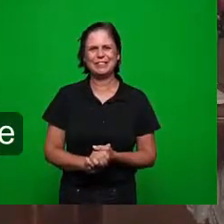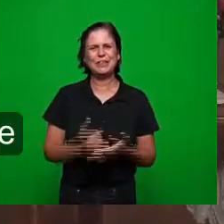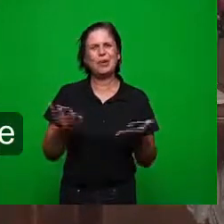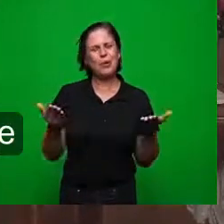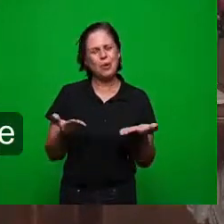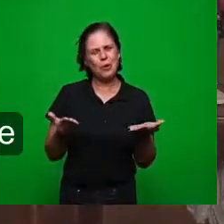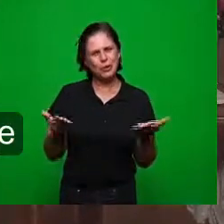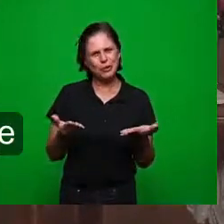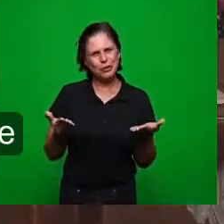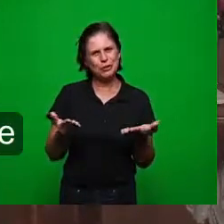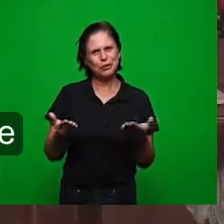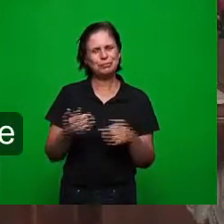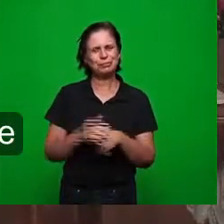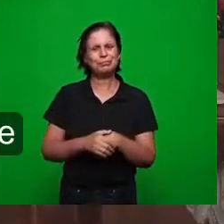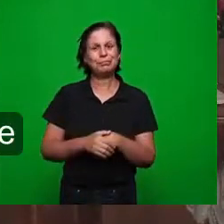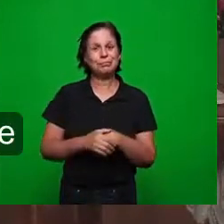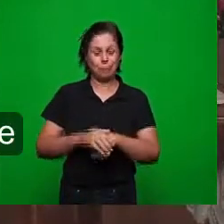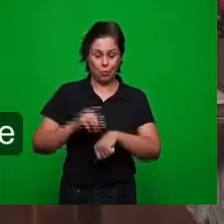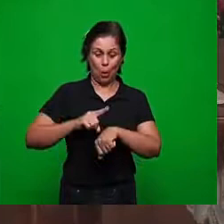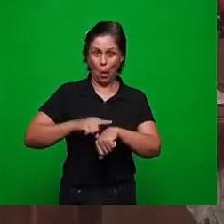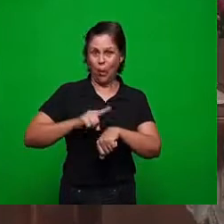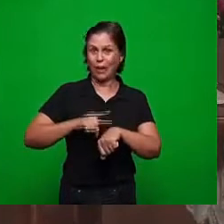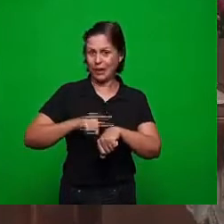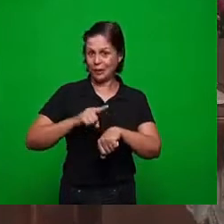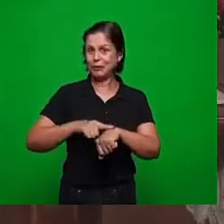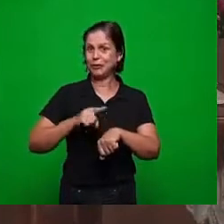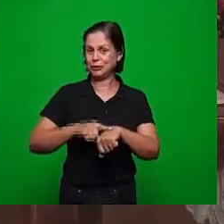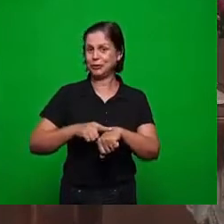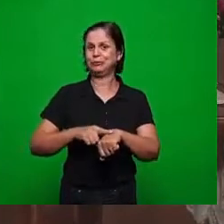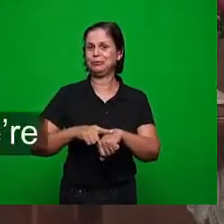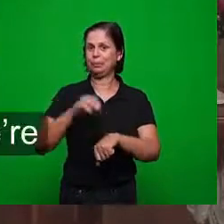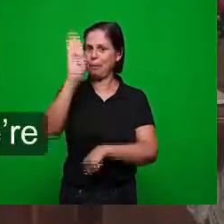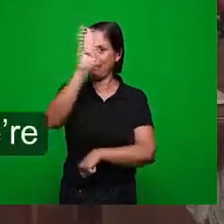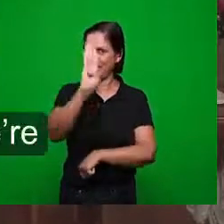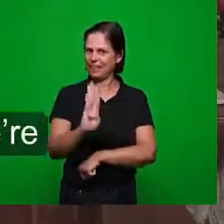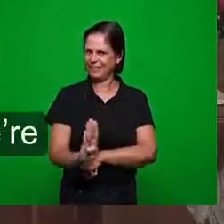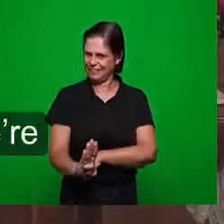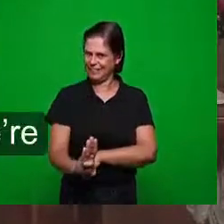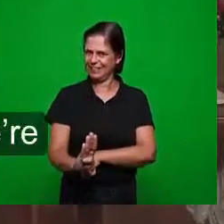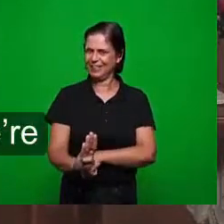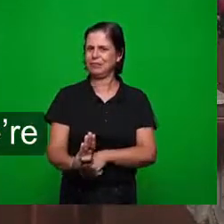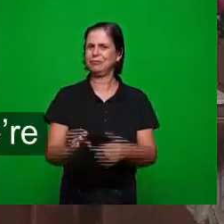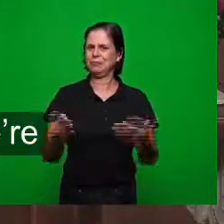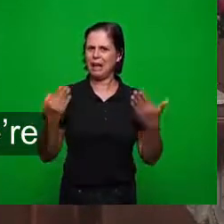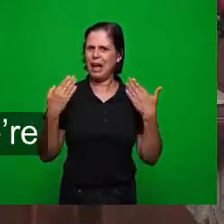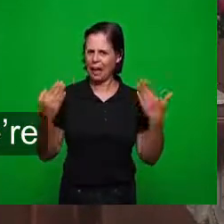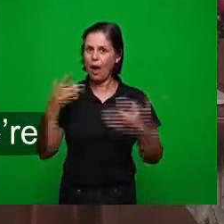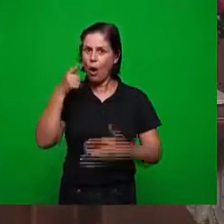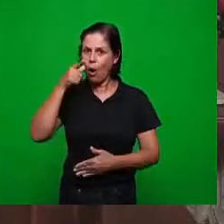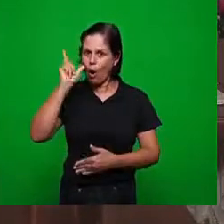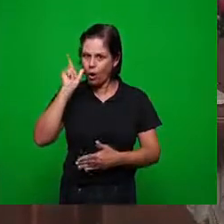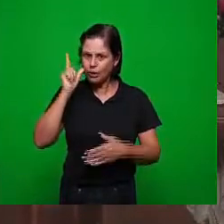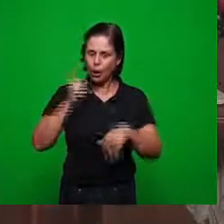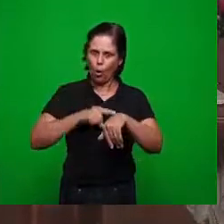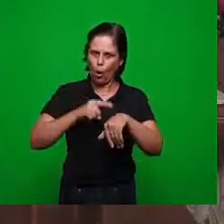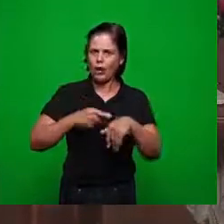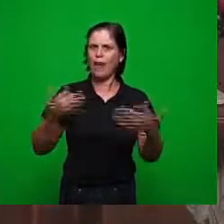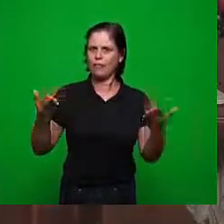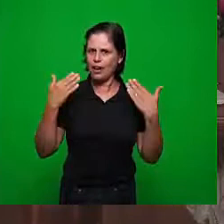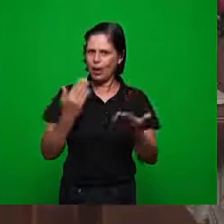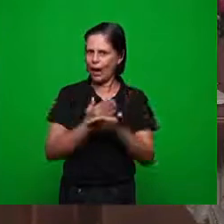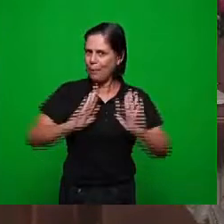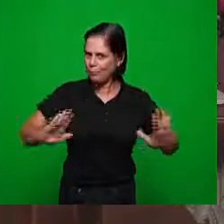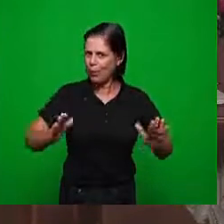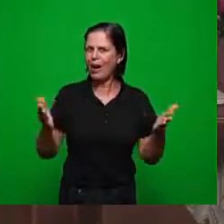Brasil no horário brasileiro que terminou o horário de verão ontem e estamos agora no novo horário